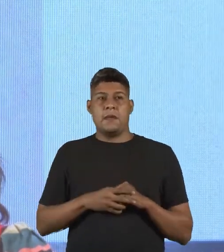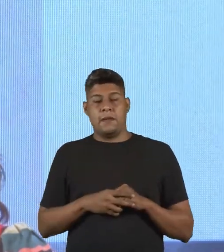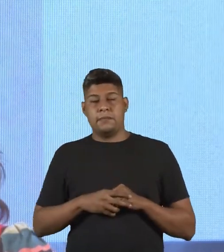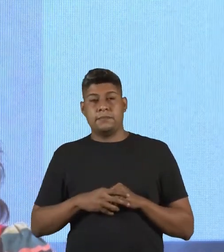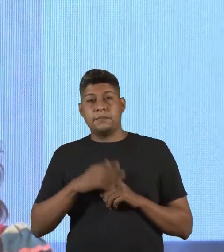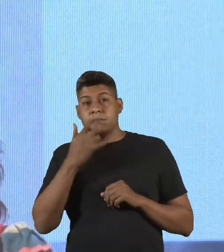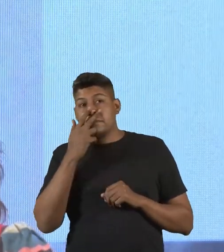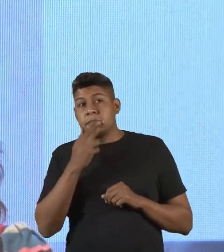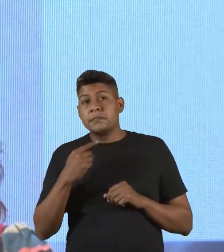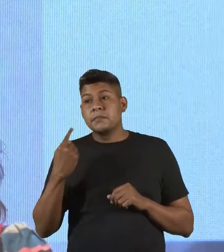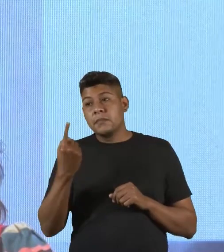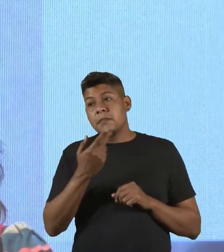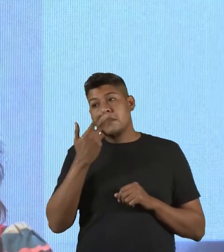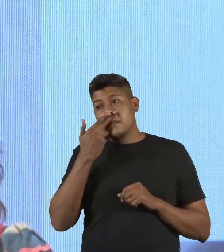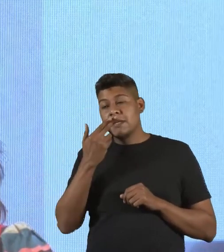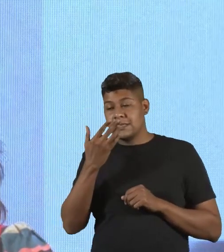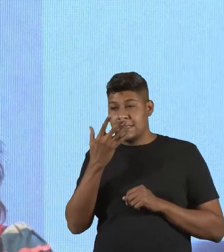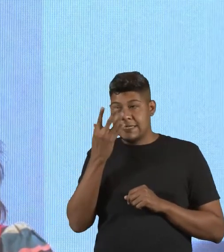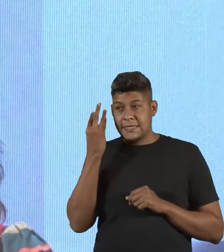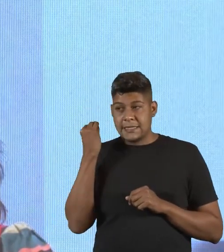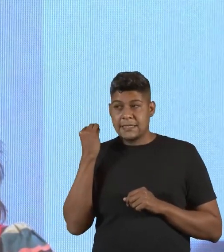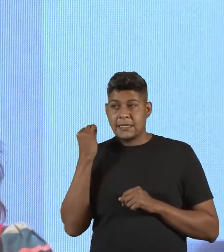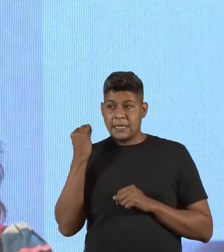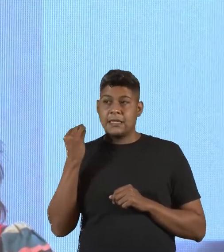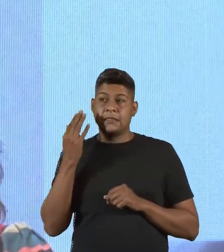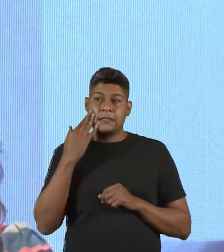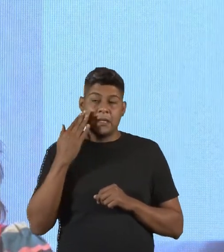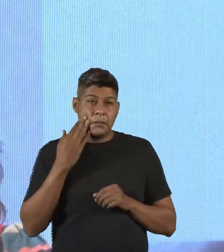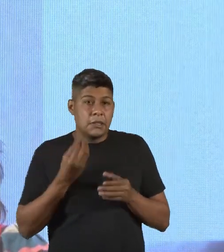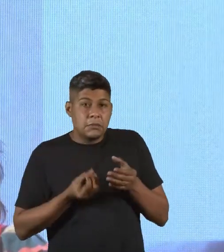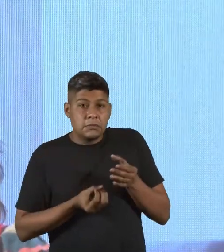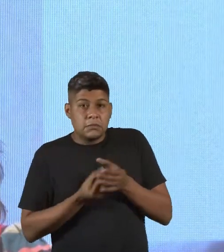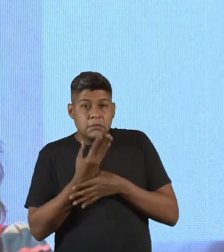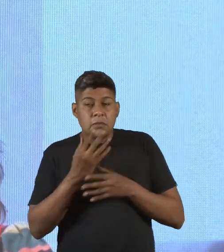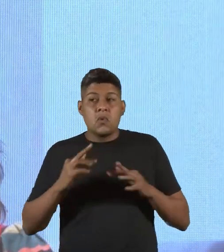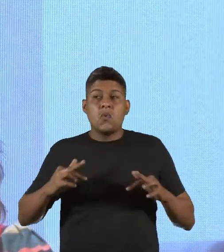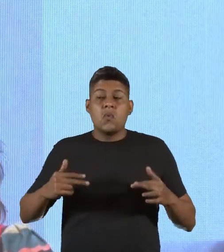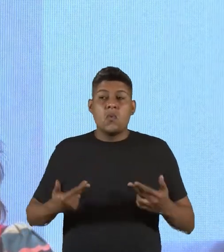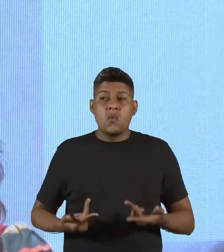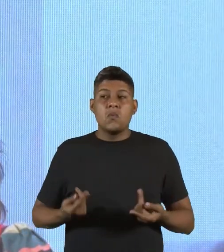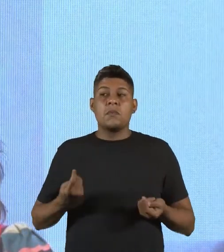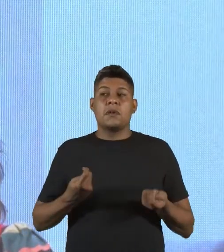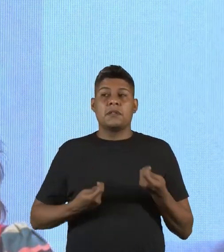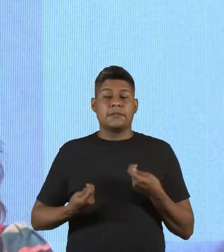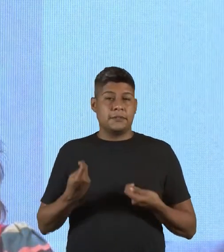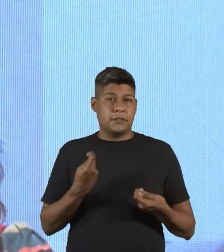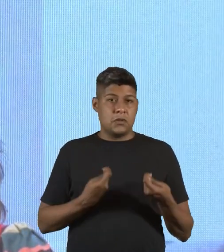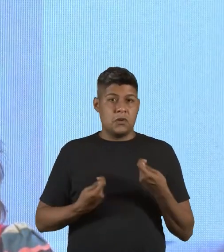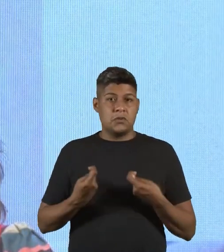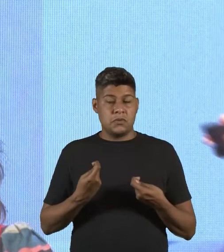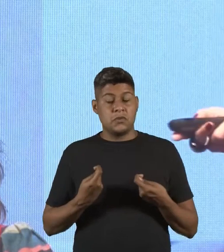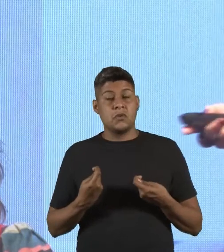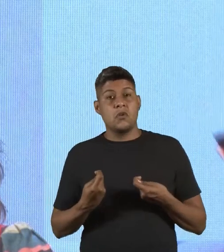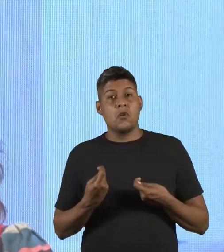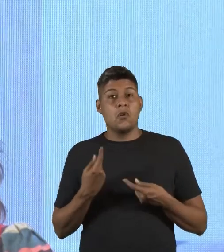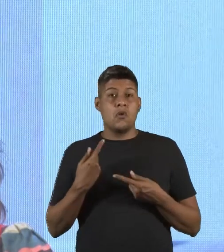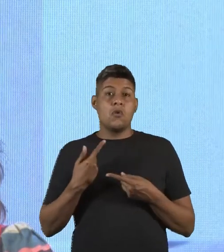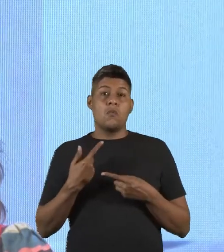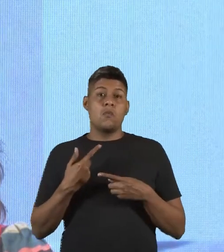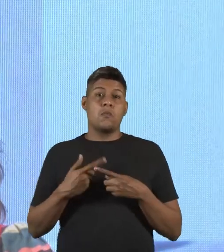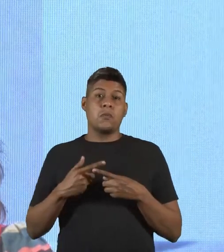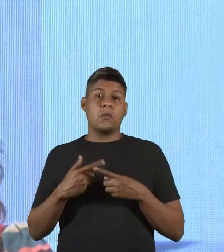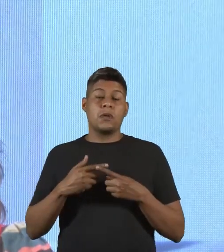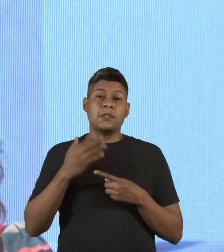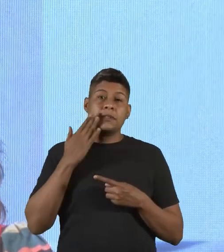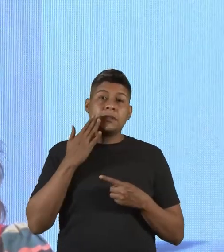E parece que a gente se esquece disso quando a gente se torna, como eu digo, humano de negócio. Porque nós ainda